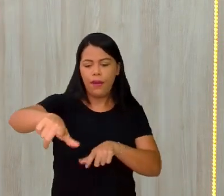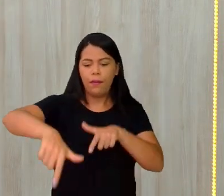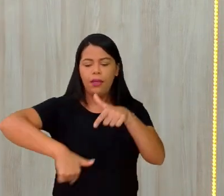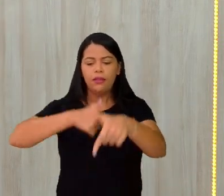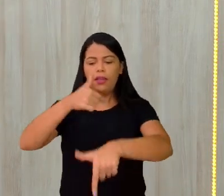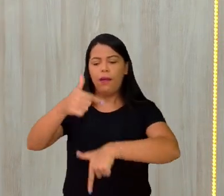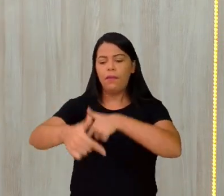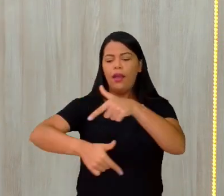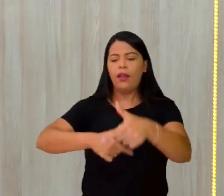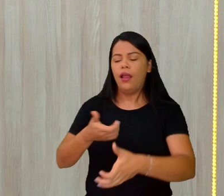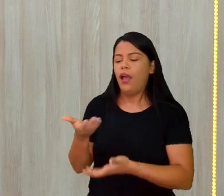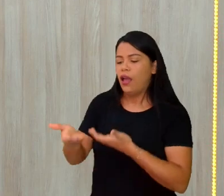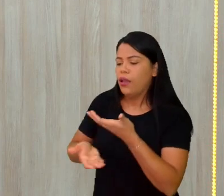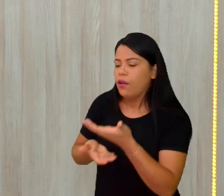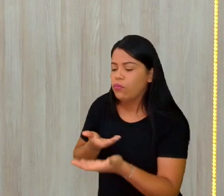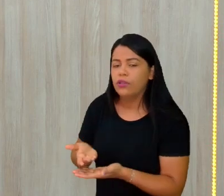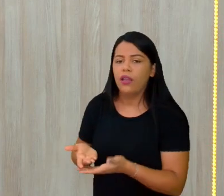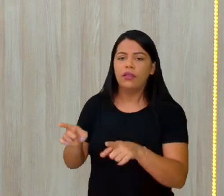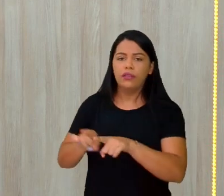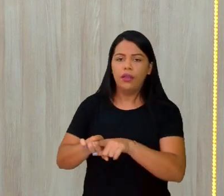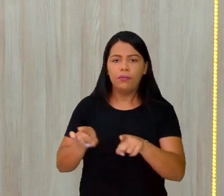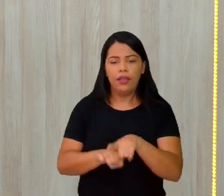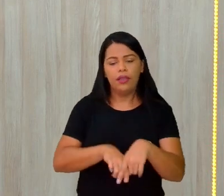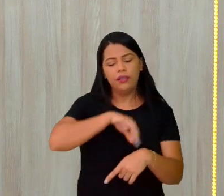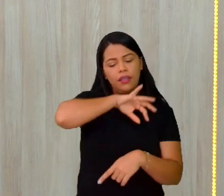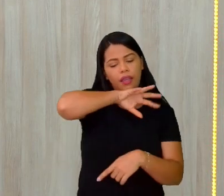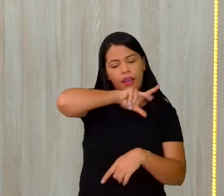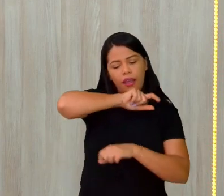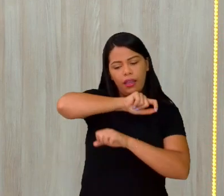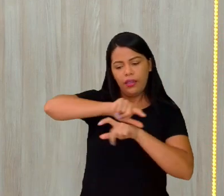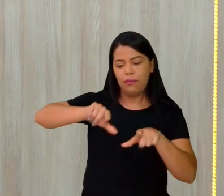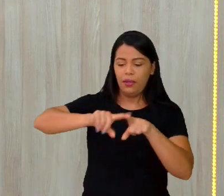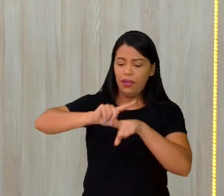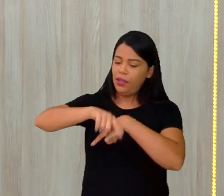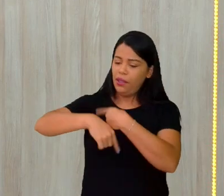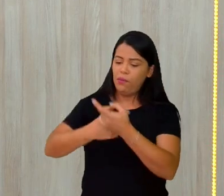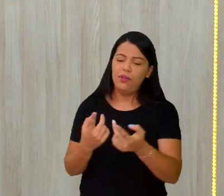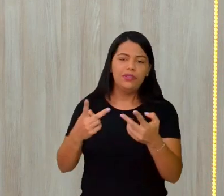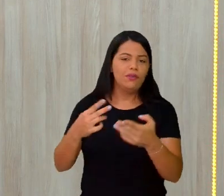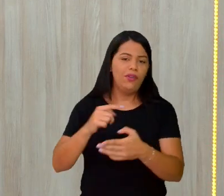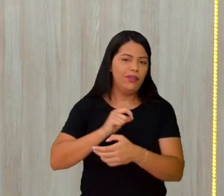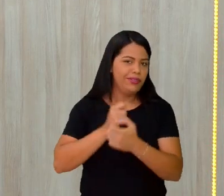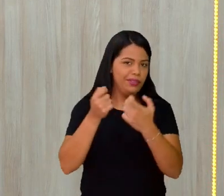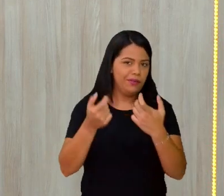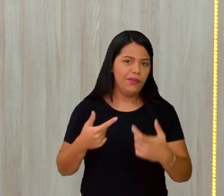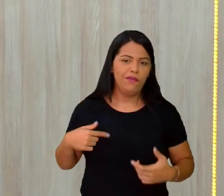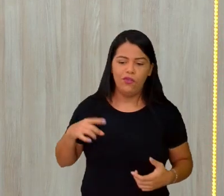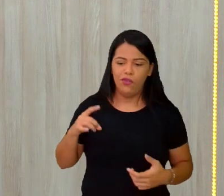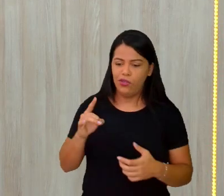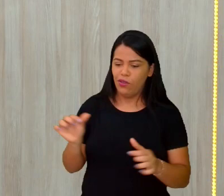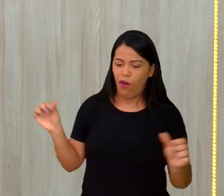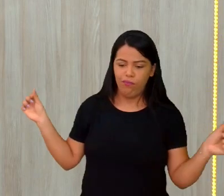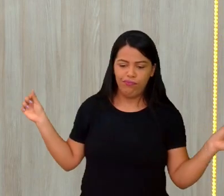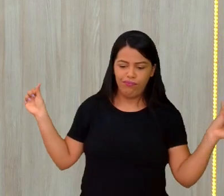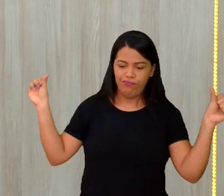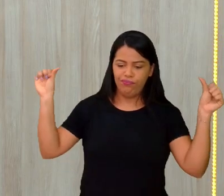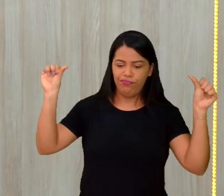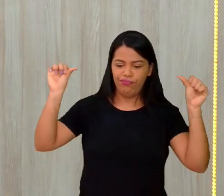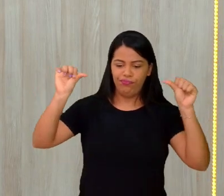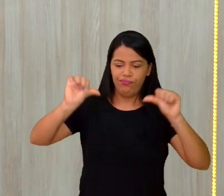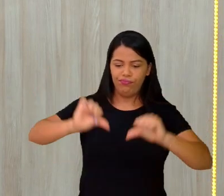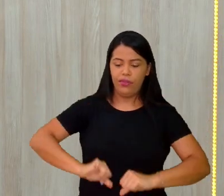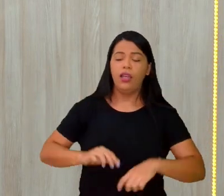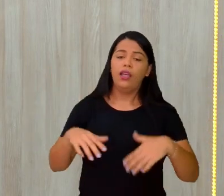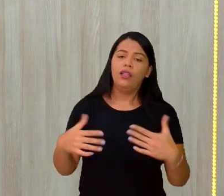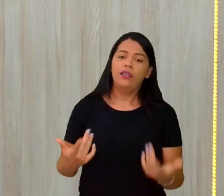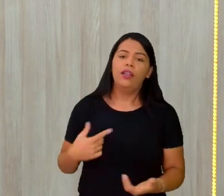animais. E dali em diante, é o que a gente chama ali, foi só ladeira abaixo. O homem vai se apropriando cada vez mais de